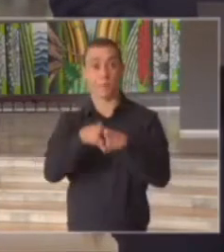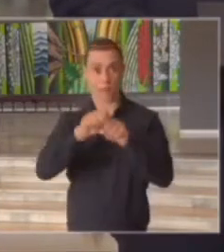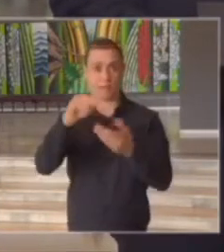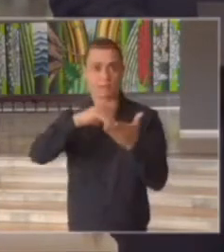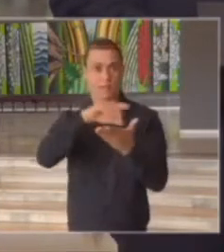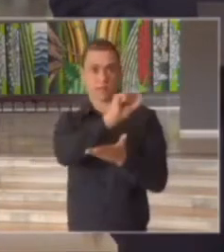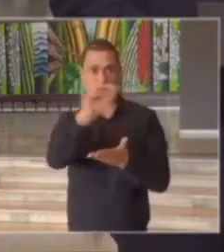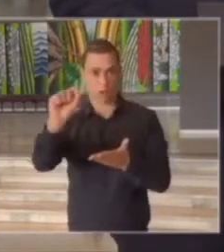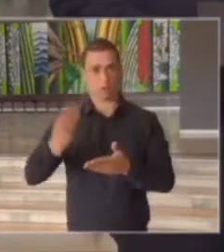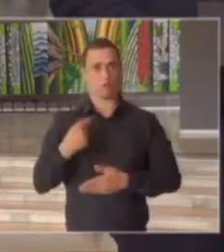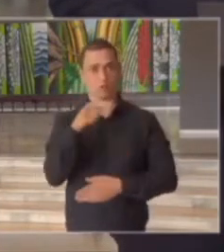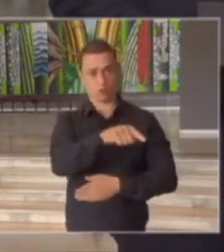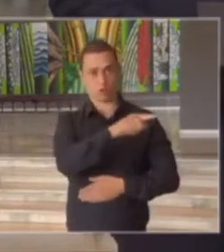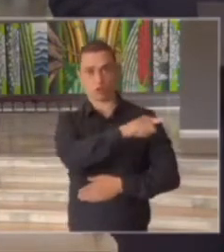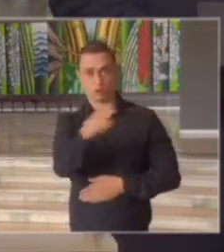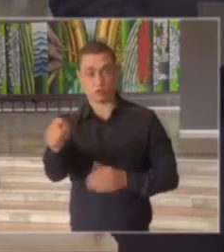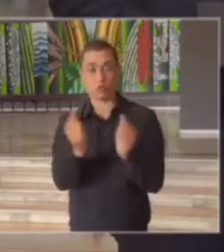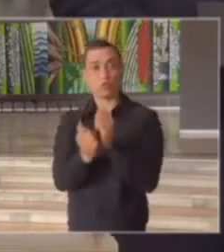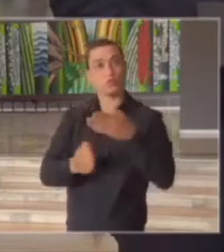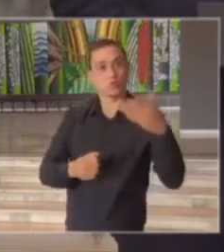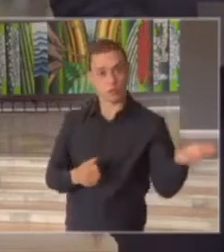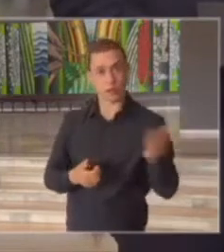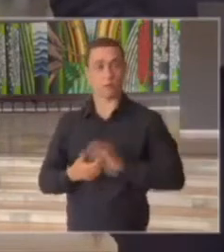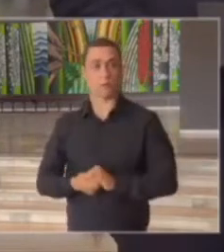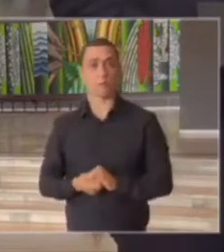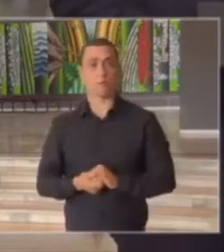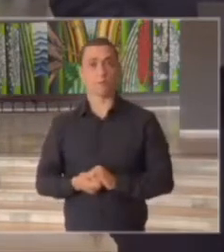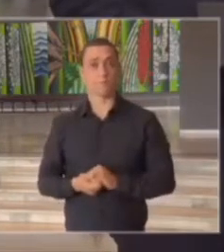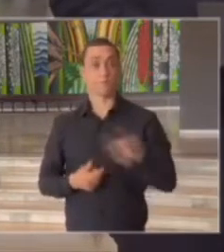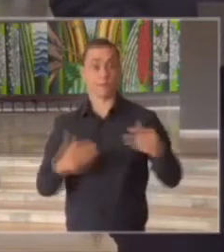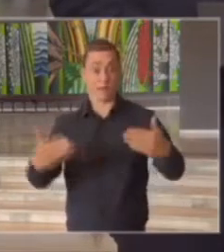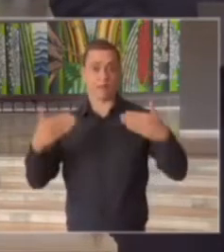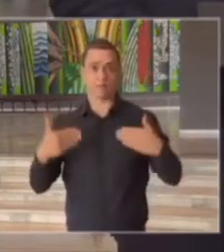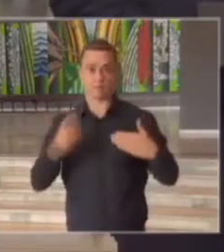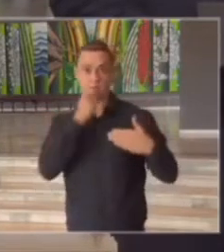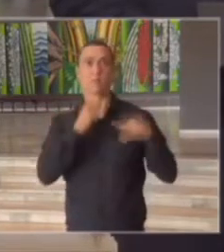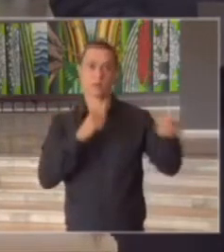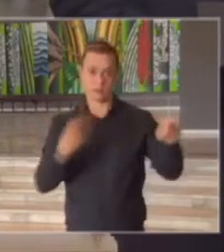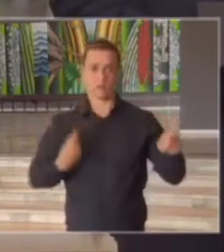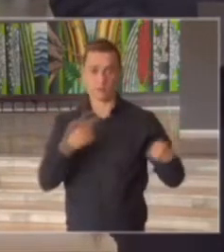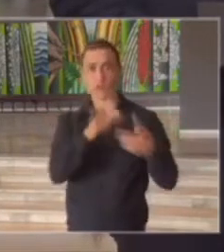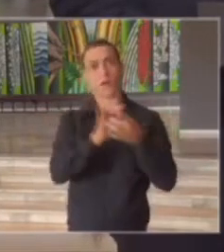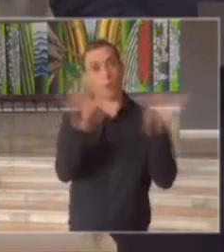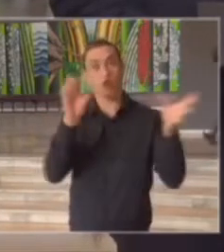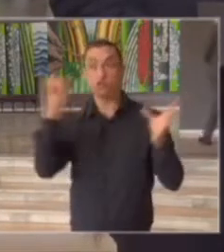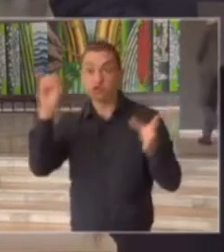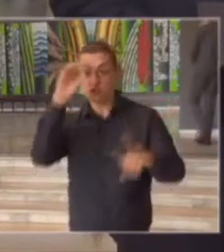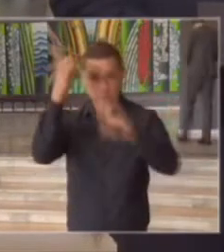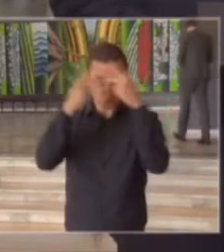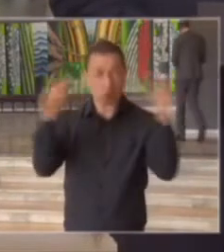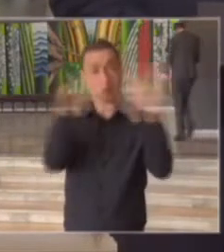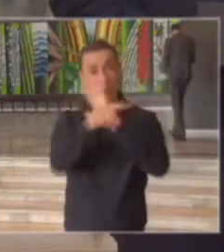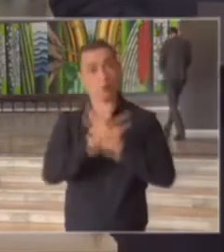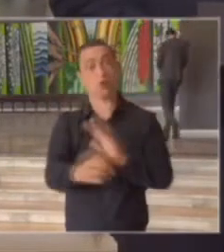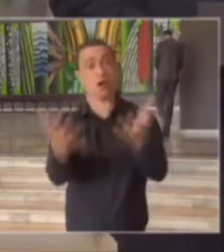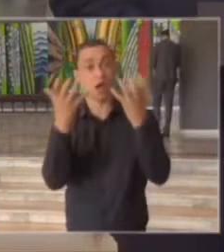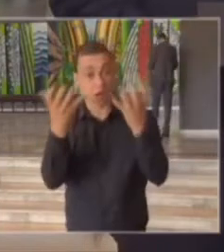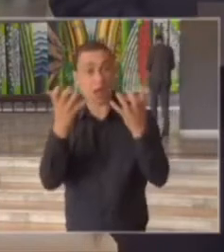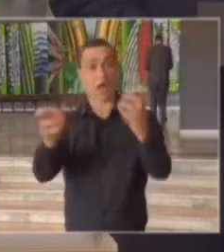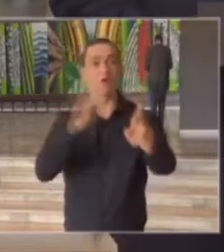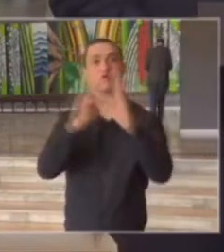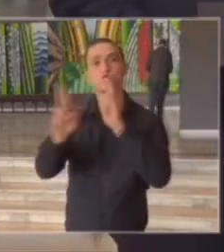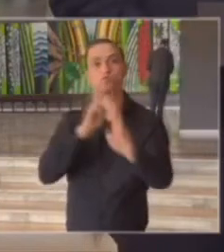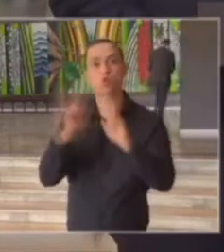disposição se necessário for para responder as perguntas agradecer a transmissão ao vivo da TV Cultura